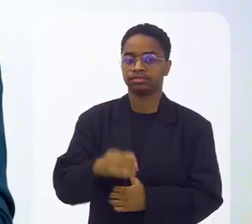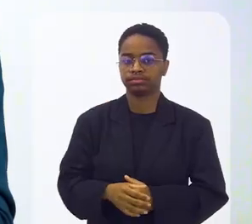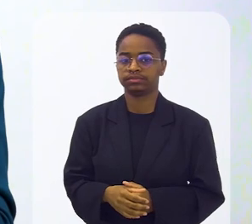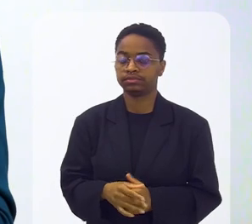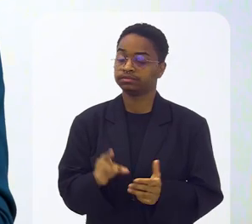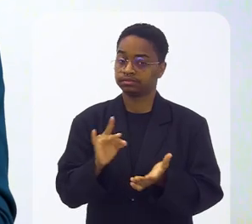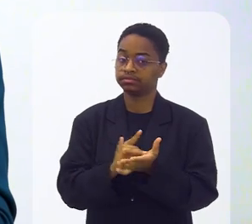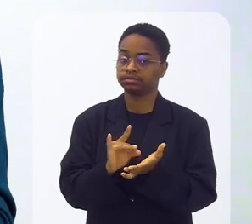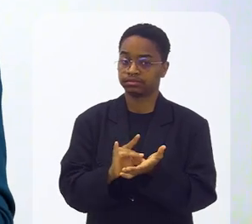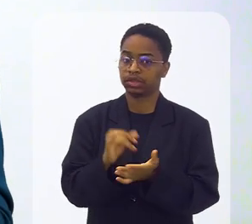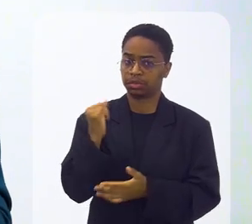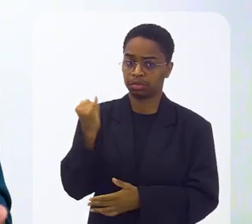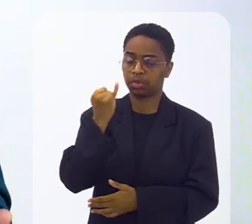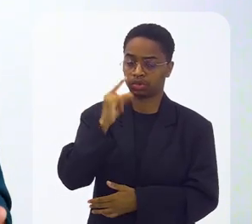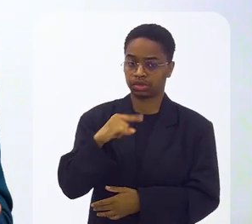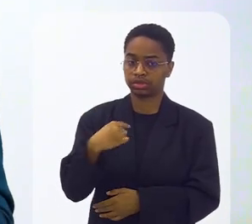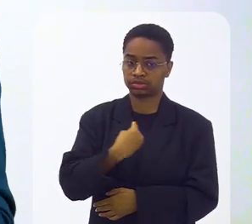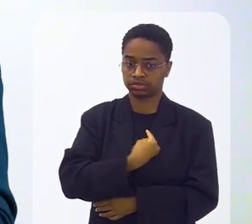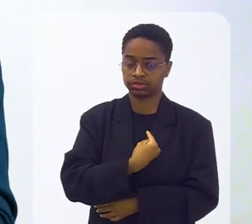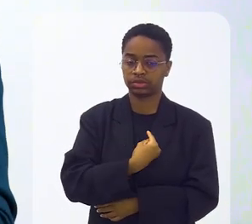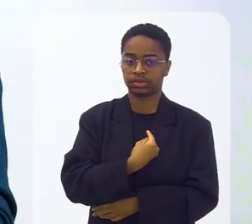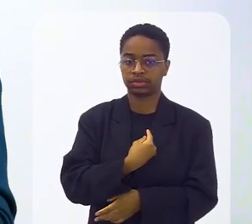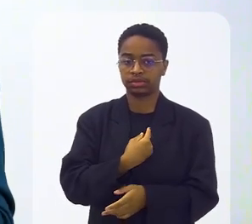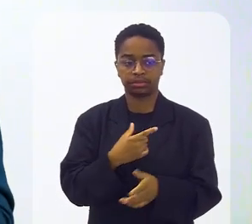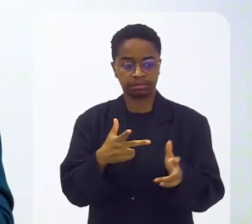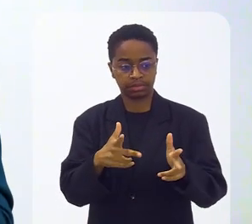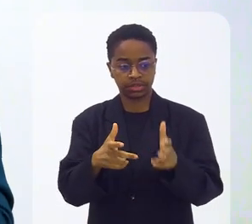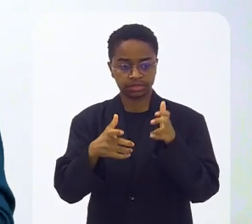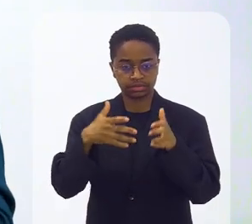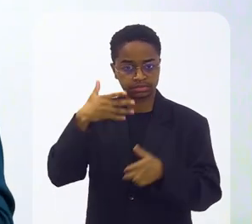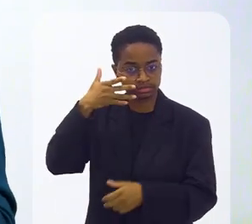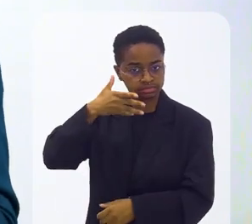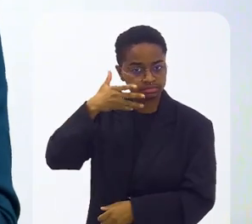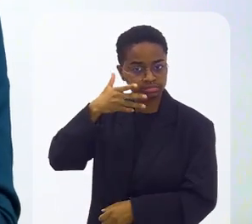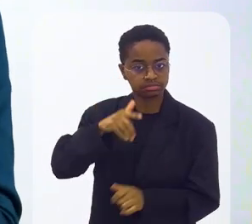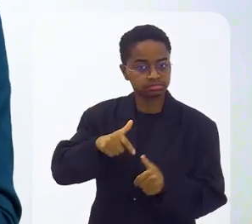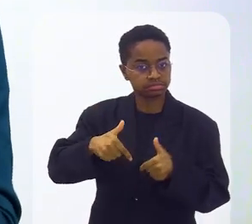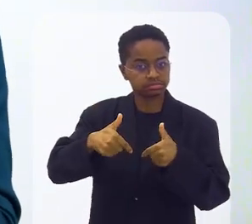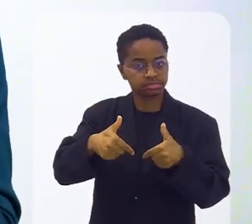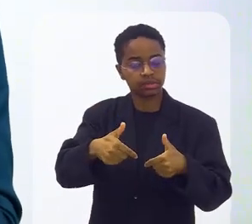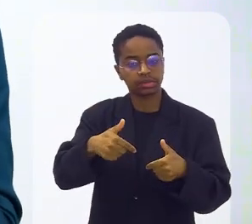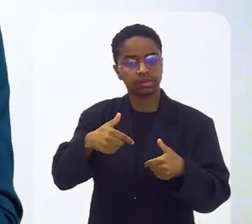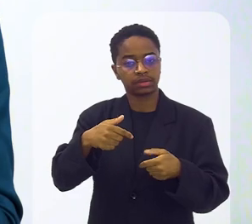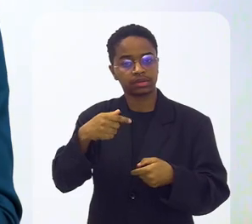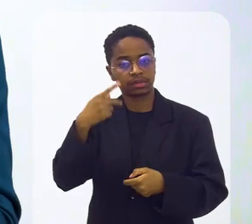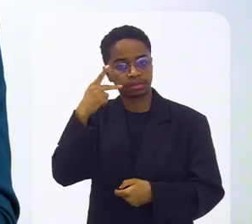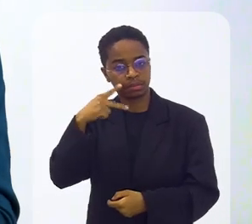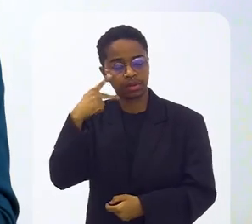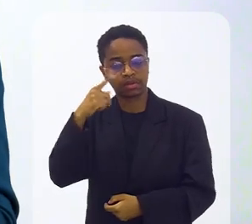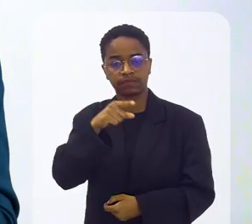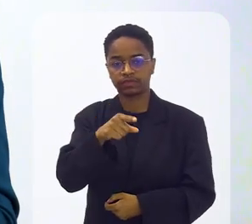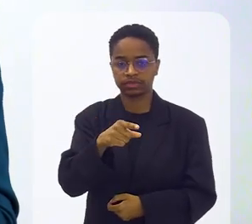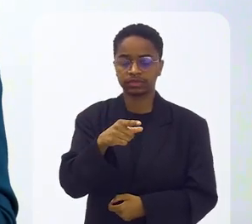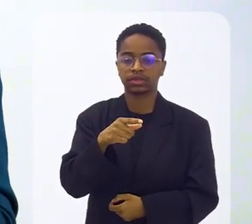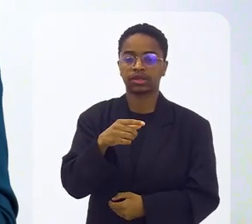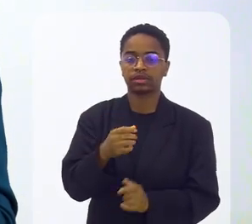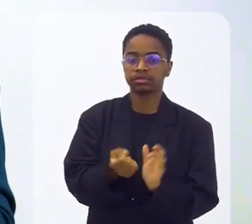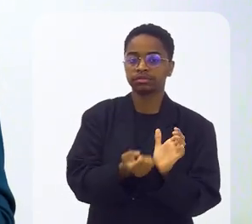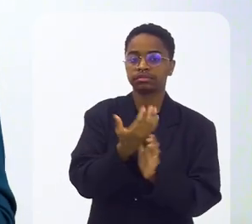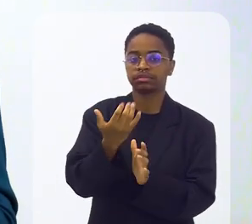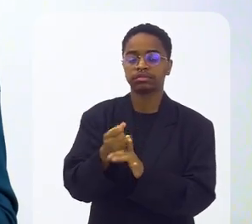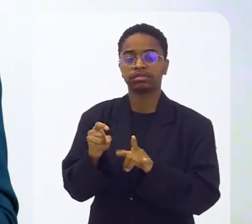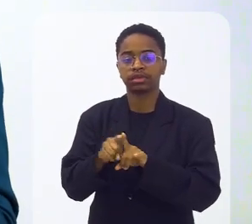e foi muito significativo ouvir relatos das iniciativas parlamentares que a deputada tem